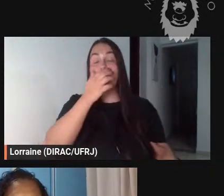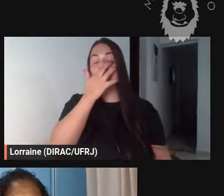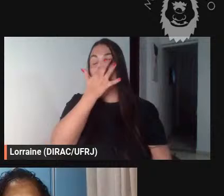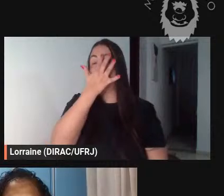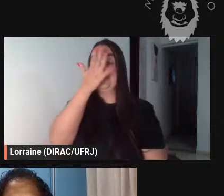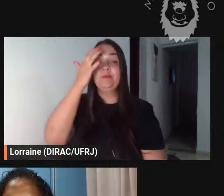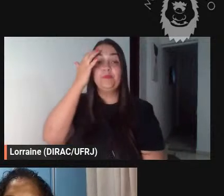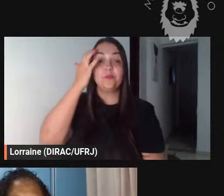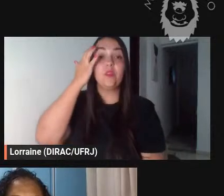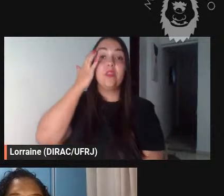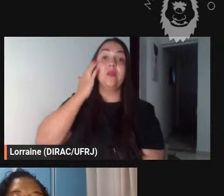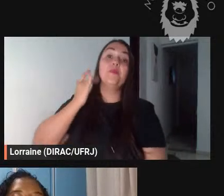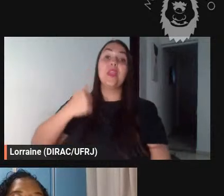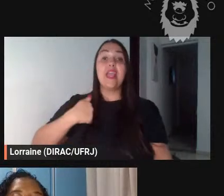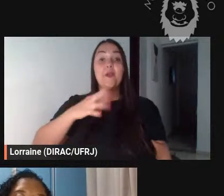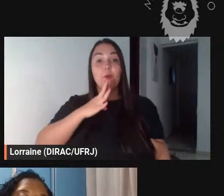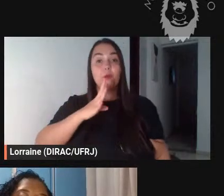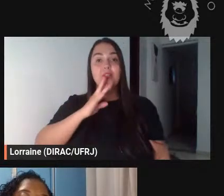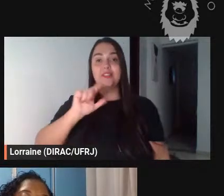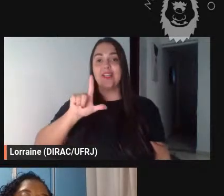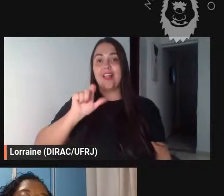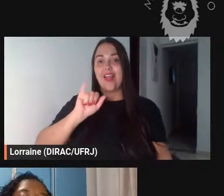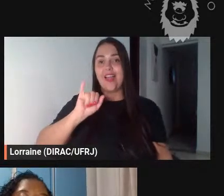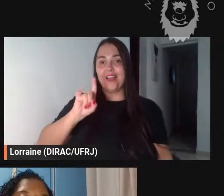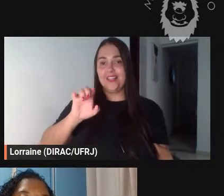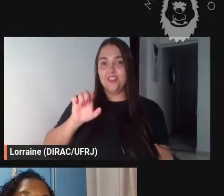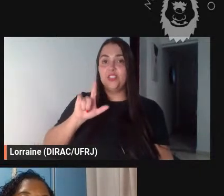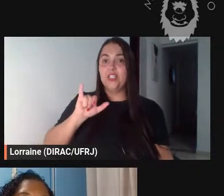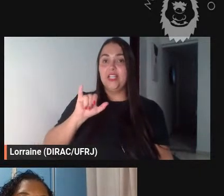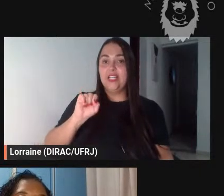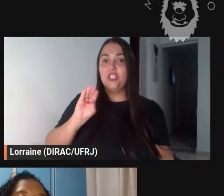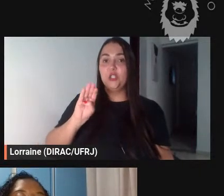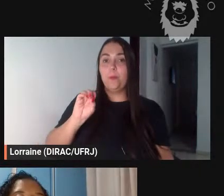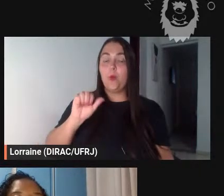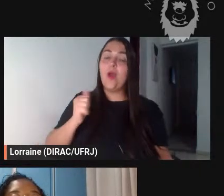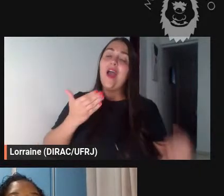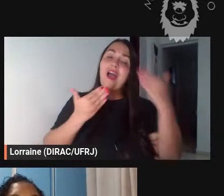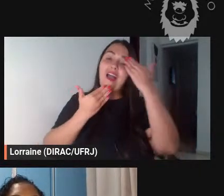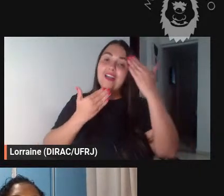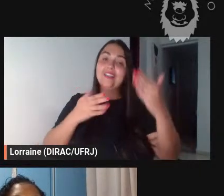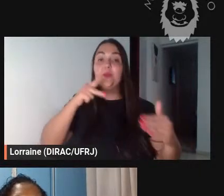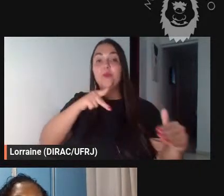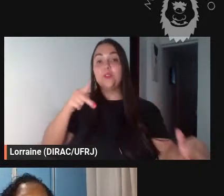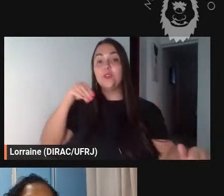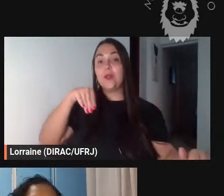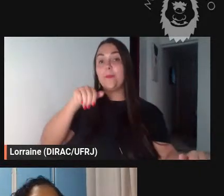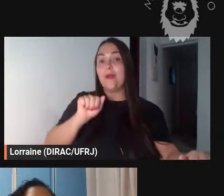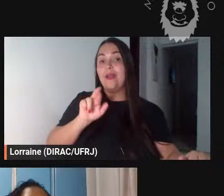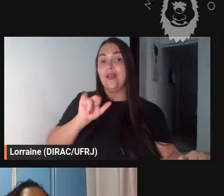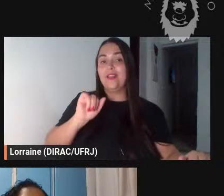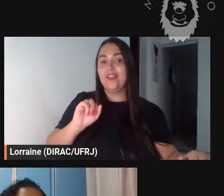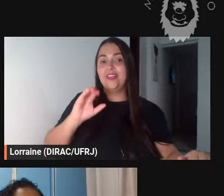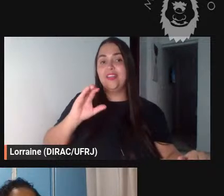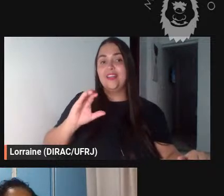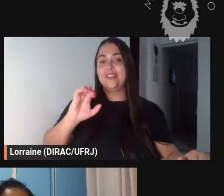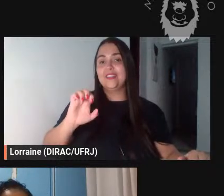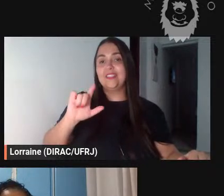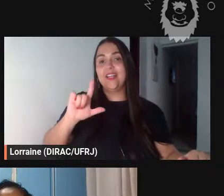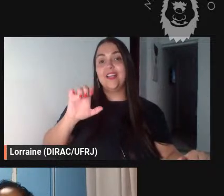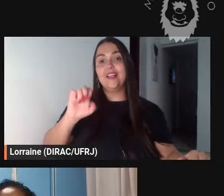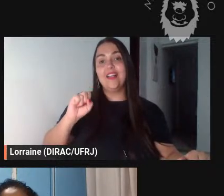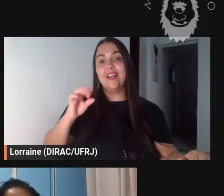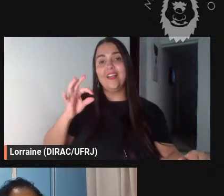a Laide Lisboa através da nossa querida professora Maria Celeste a professora Maria Celeste